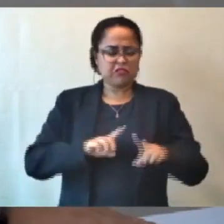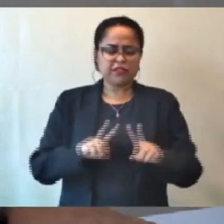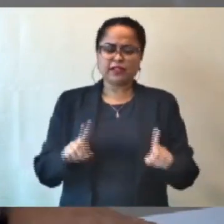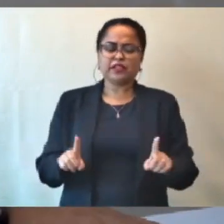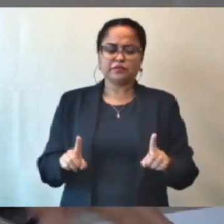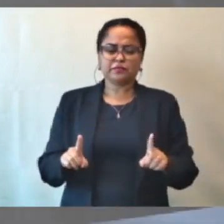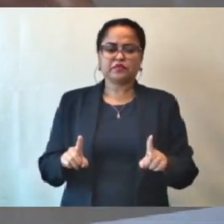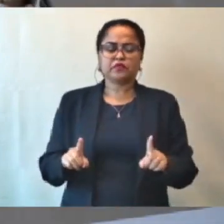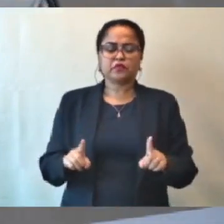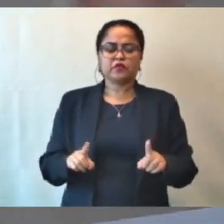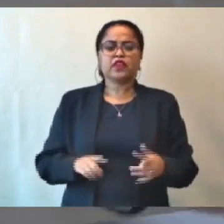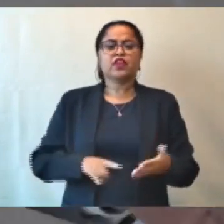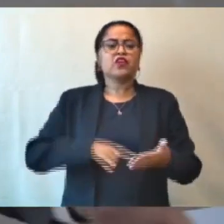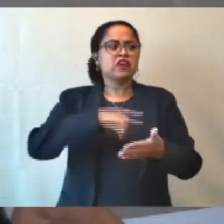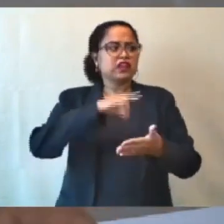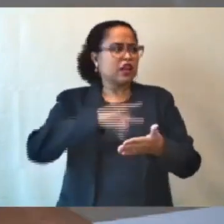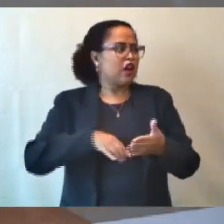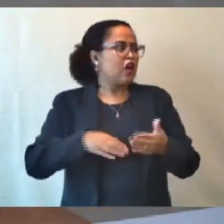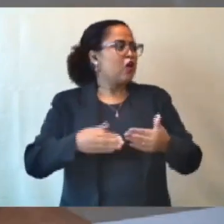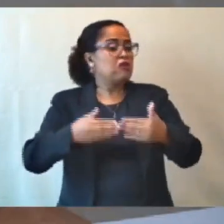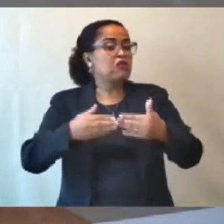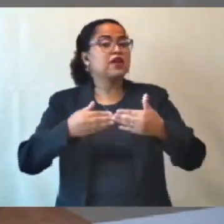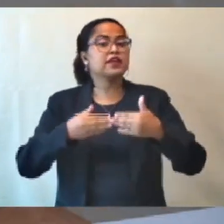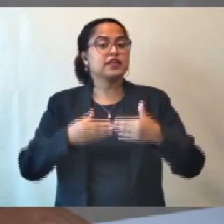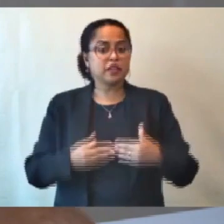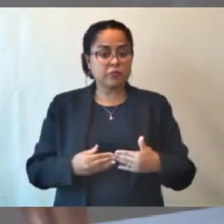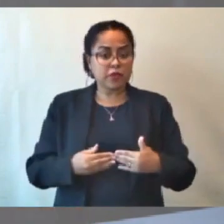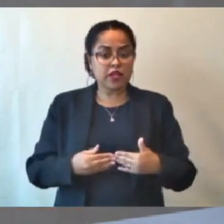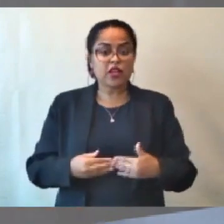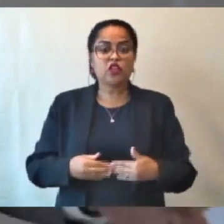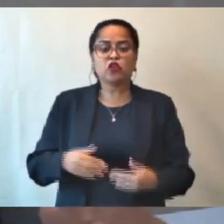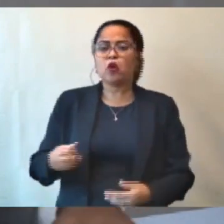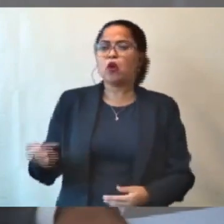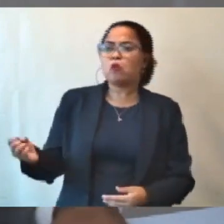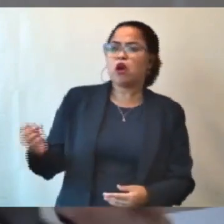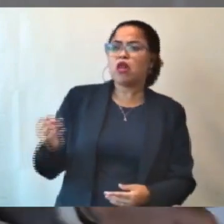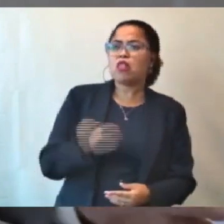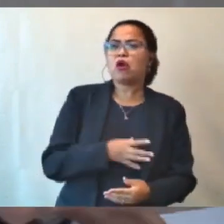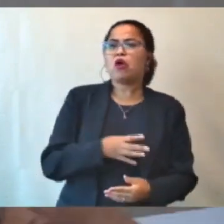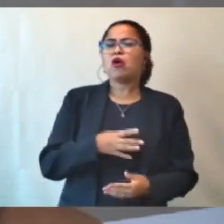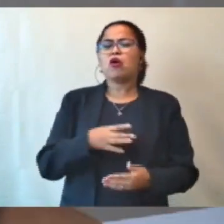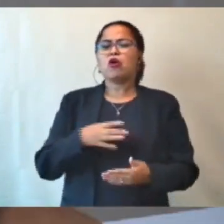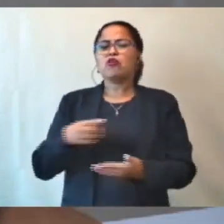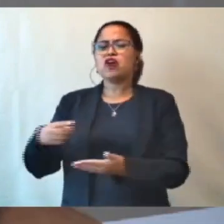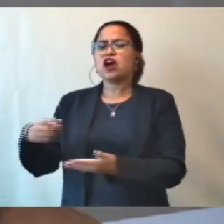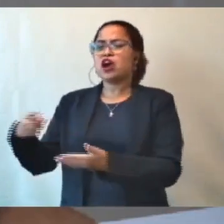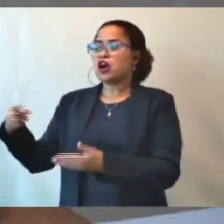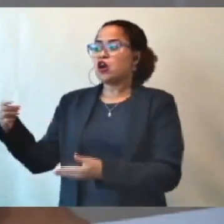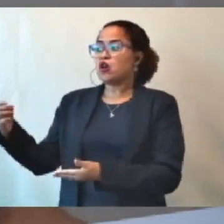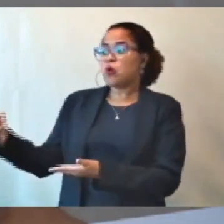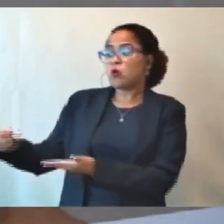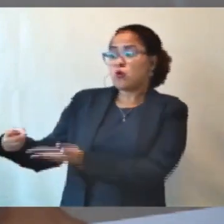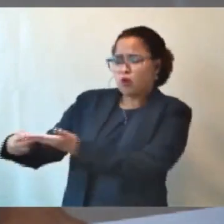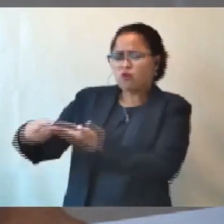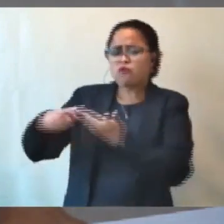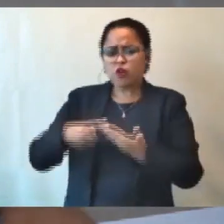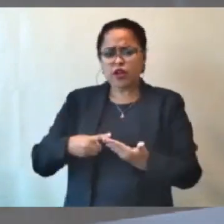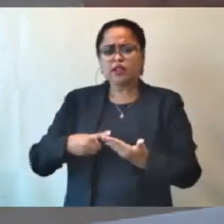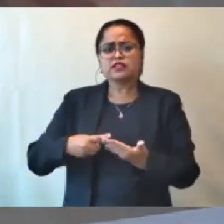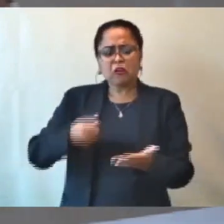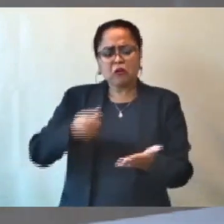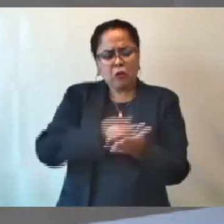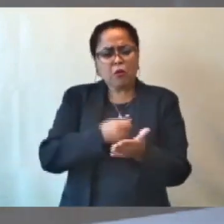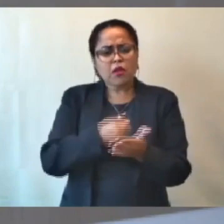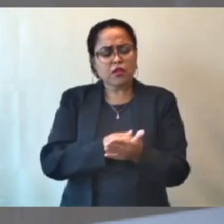requerimento aqui agora e já fazer uma nova convocação. Ou se ele não quiser comparecer, mande alguém, porque a gente não pode perder tempo.